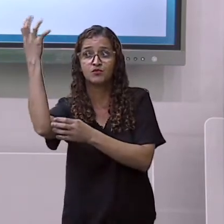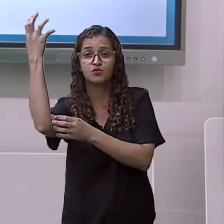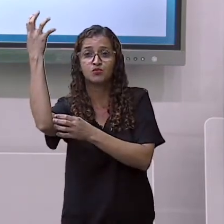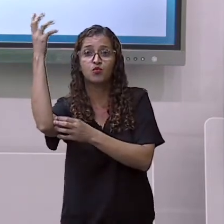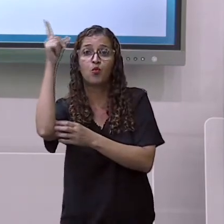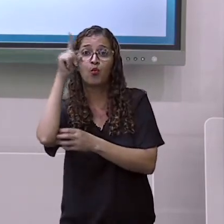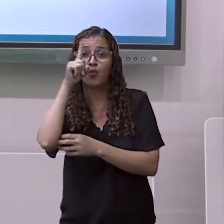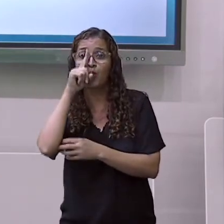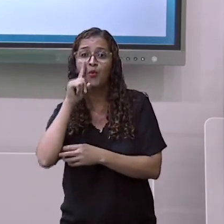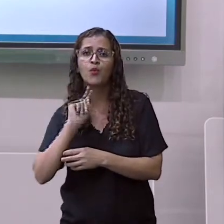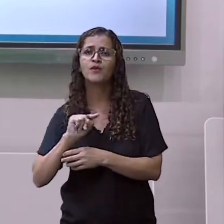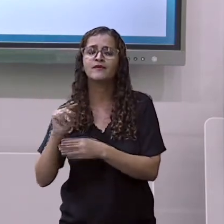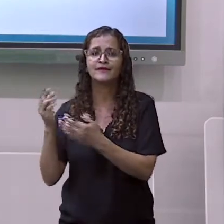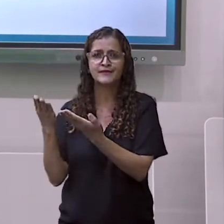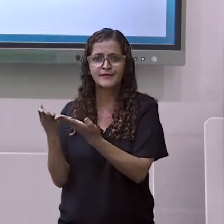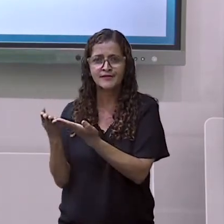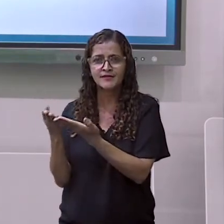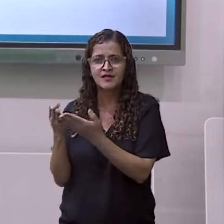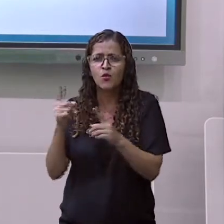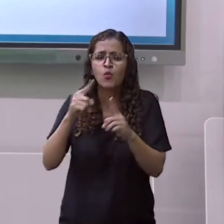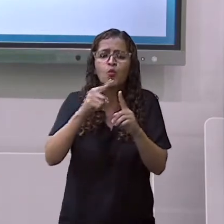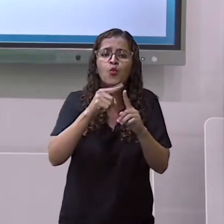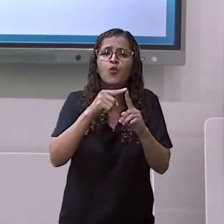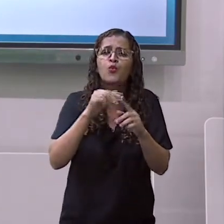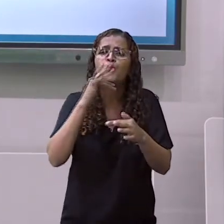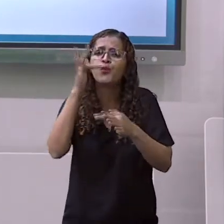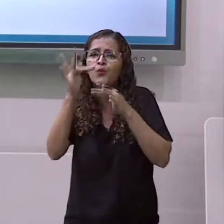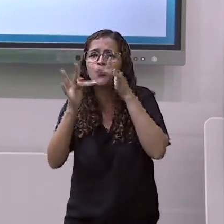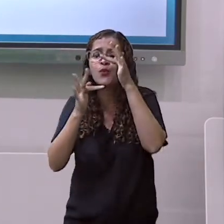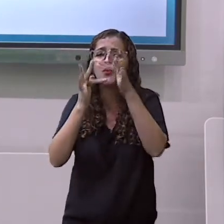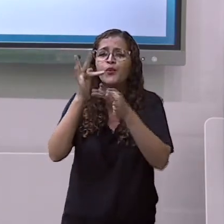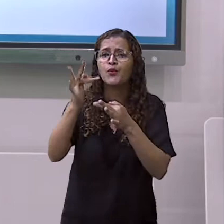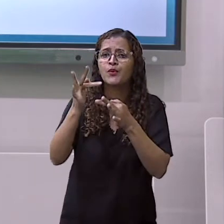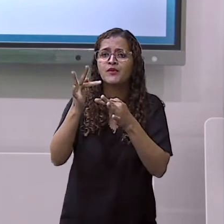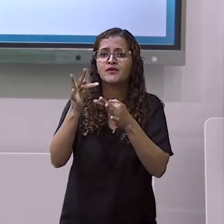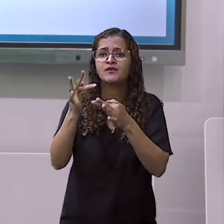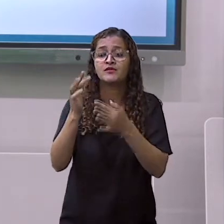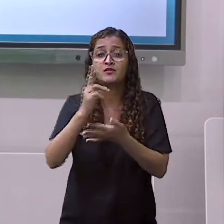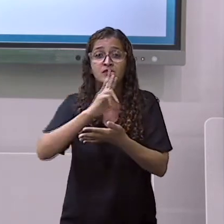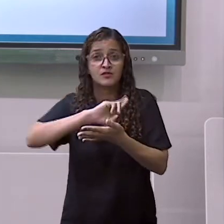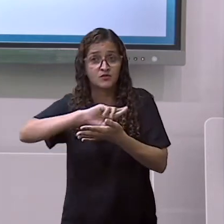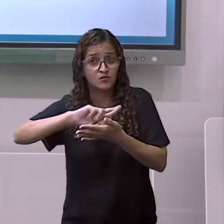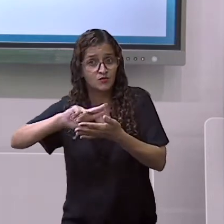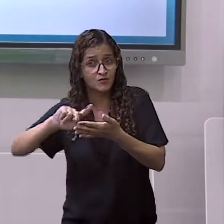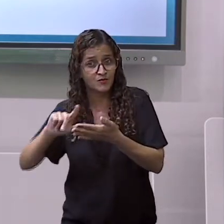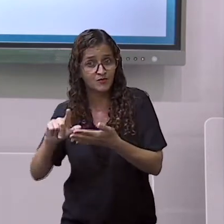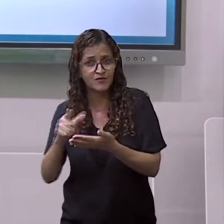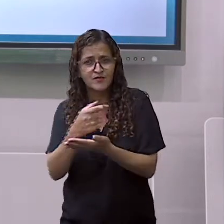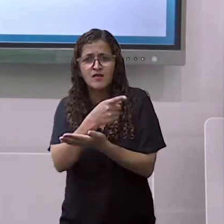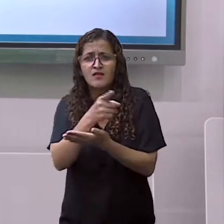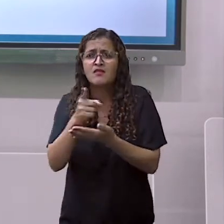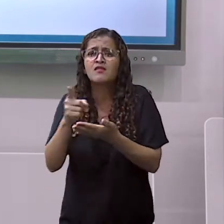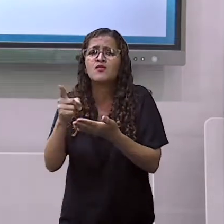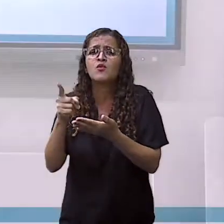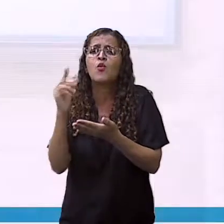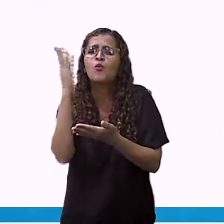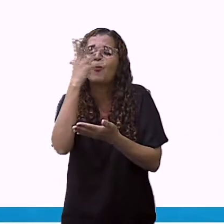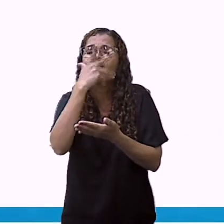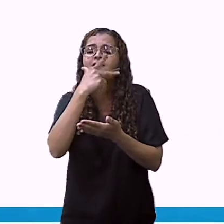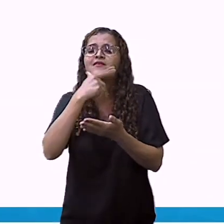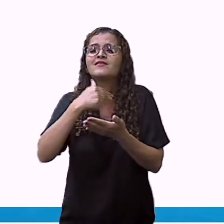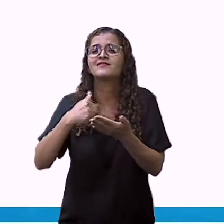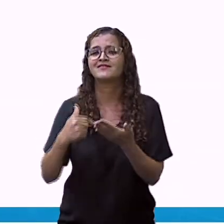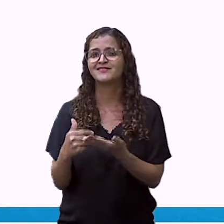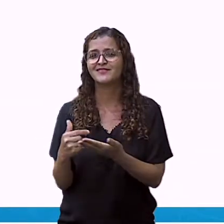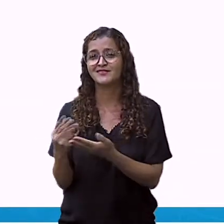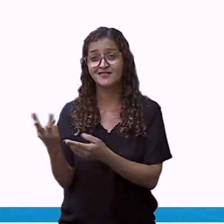conhecem essas flores? Qual que você acha mais bonita? Ah, será qual? Todas são tão